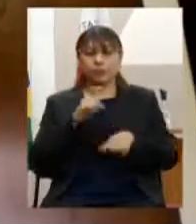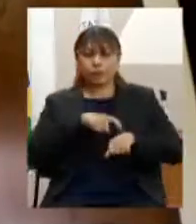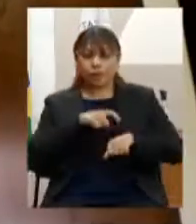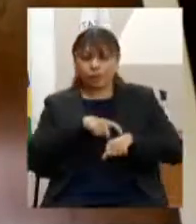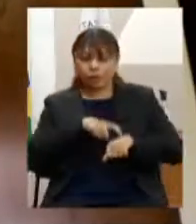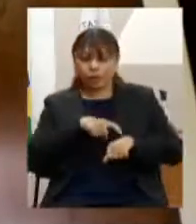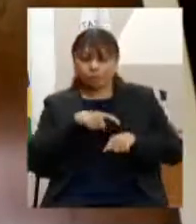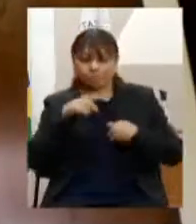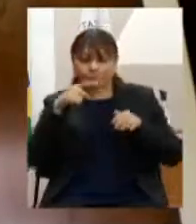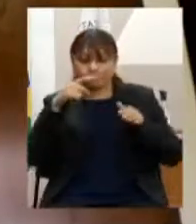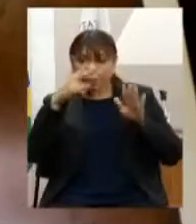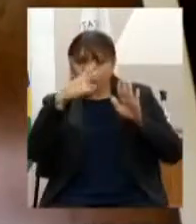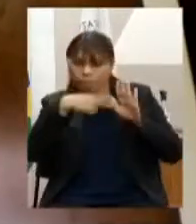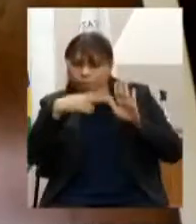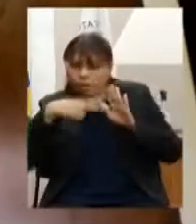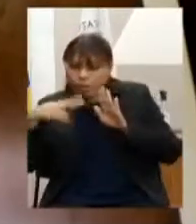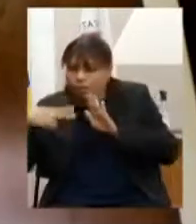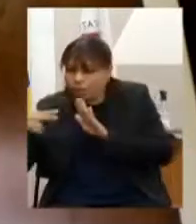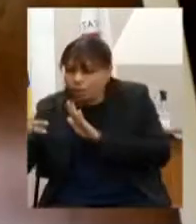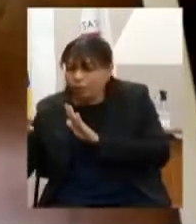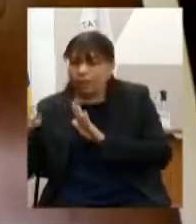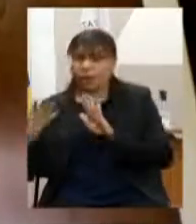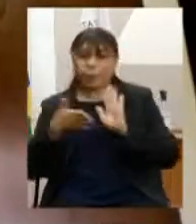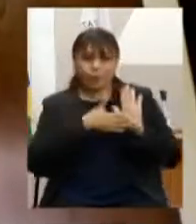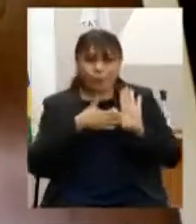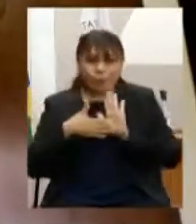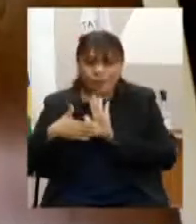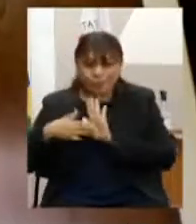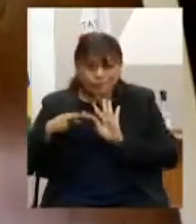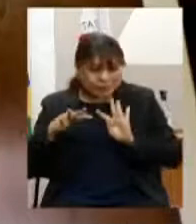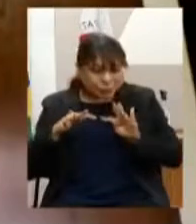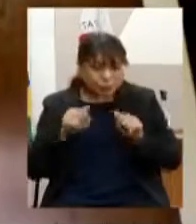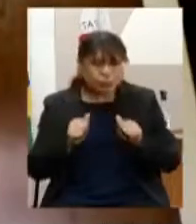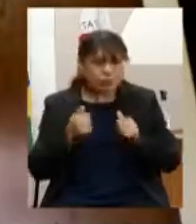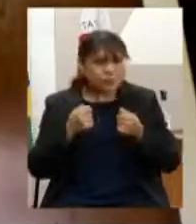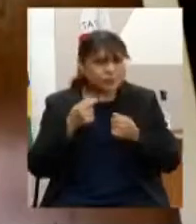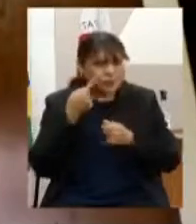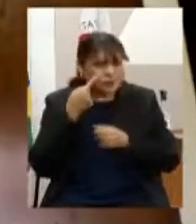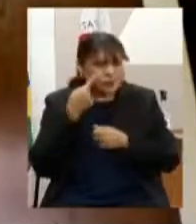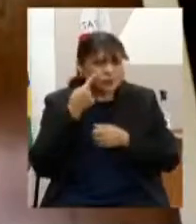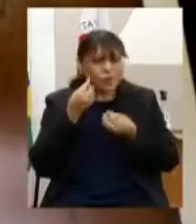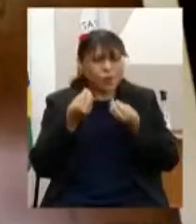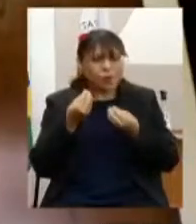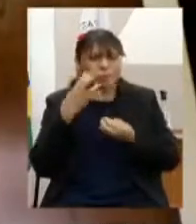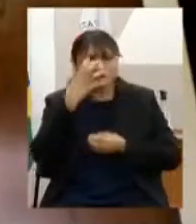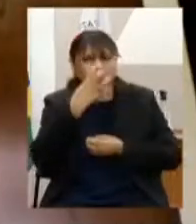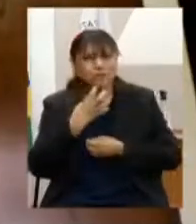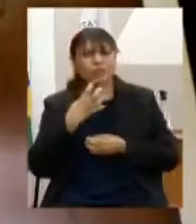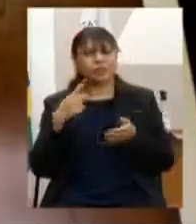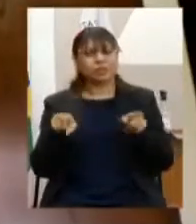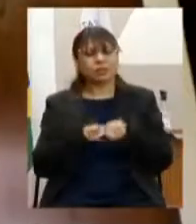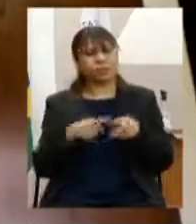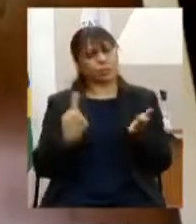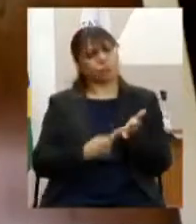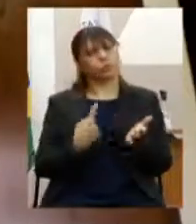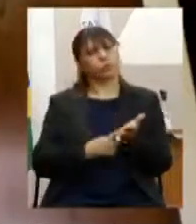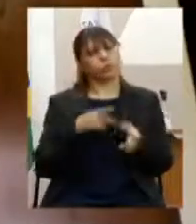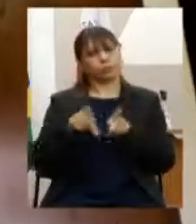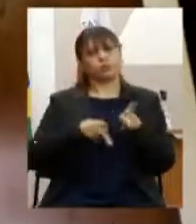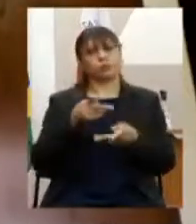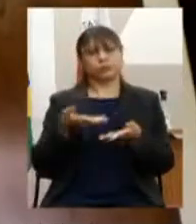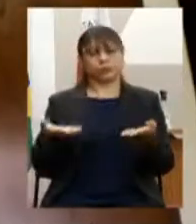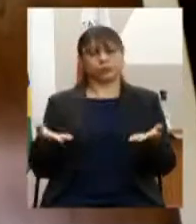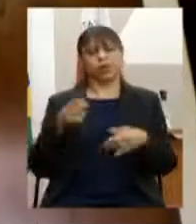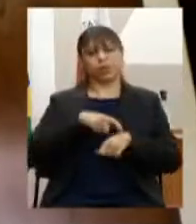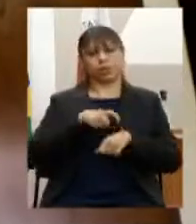propostas vejam a seriedade e o comprometimento da sociedade civil ou